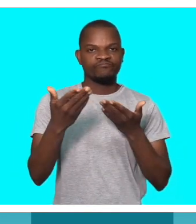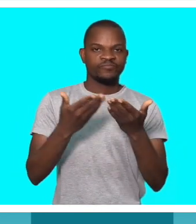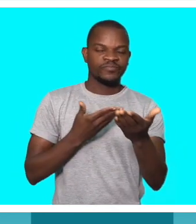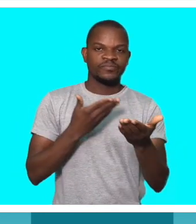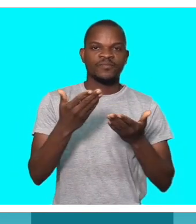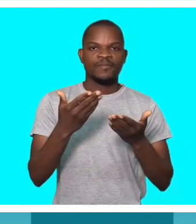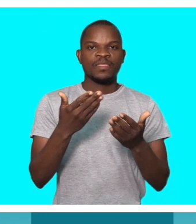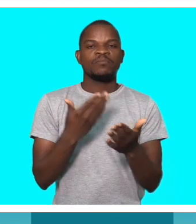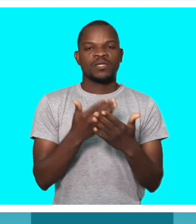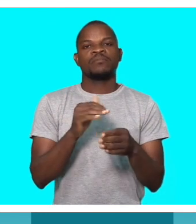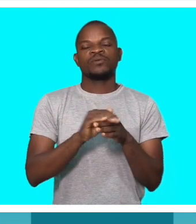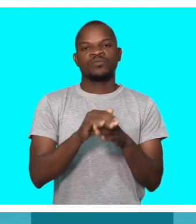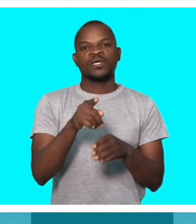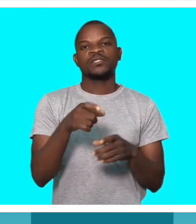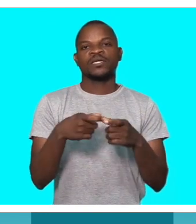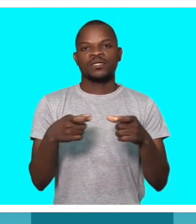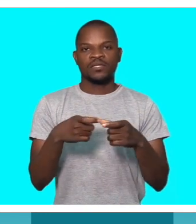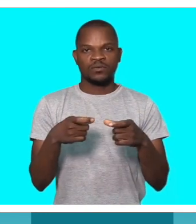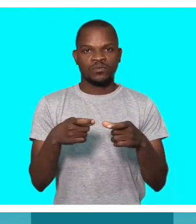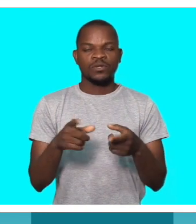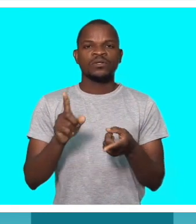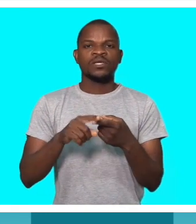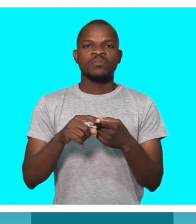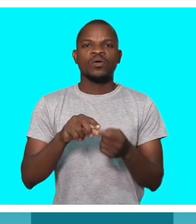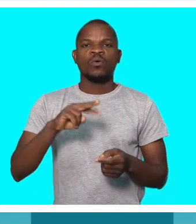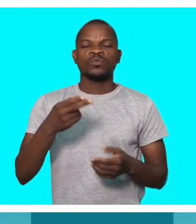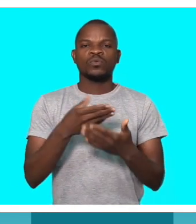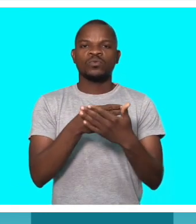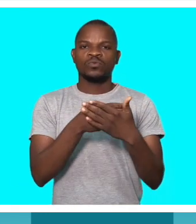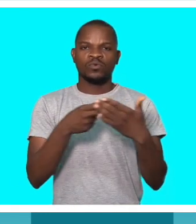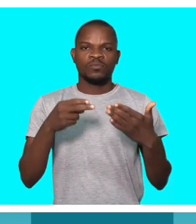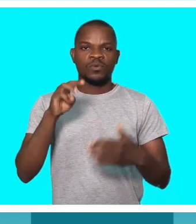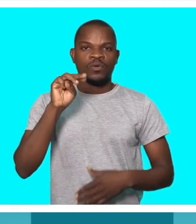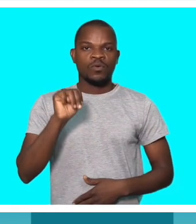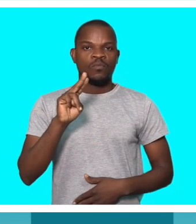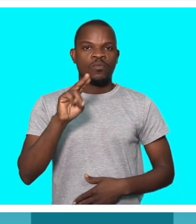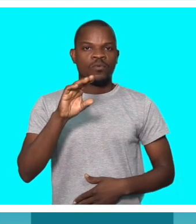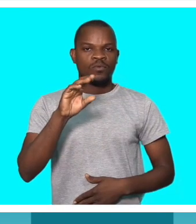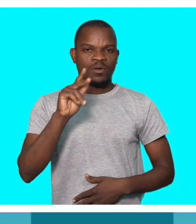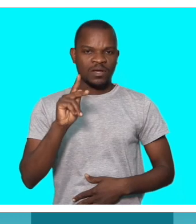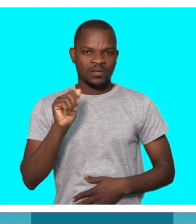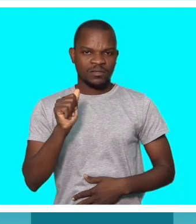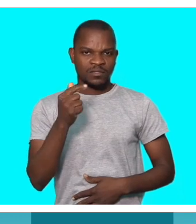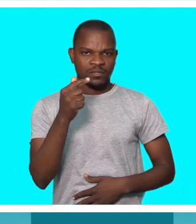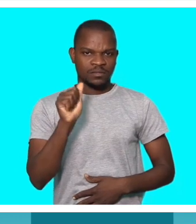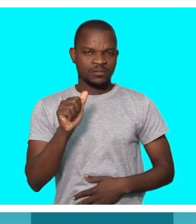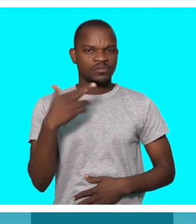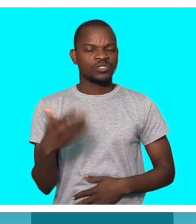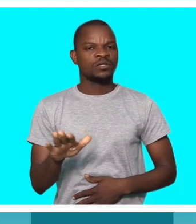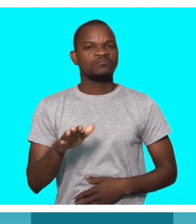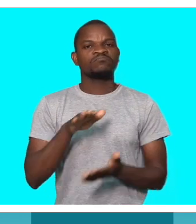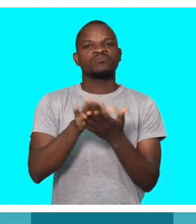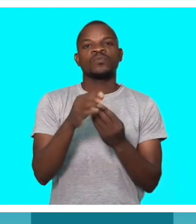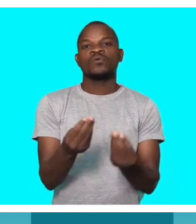para o multiuso do cartão. Mucatar Abdukaremo, administrador do BCI, explica como